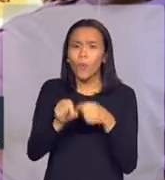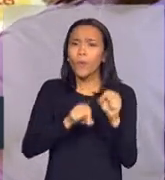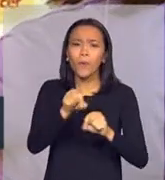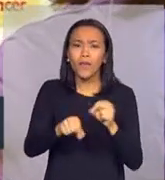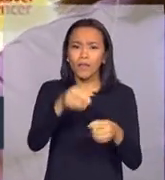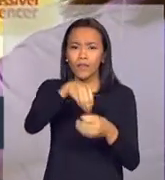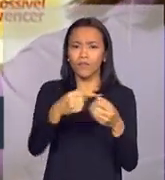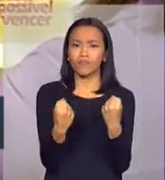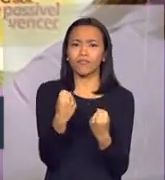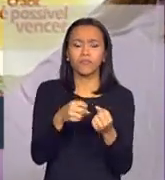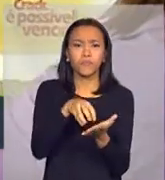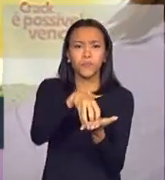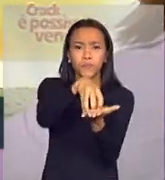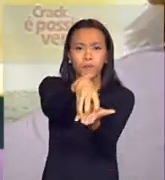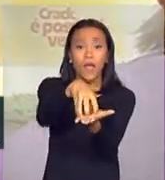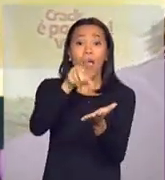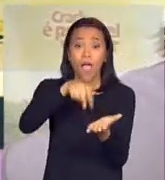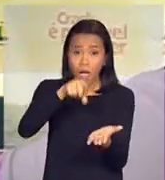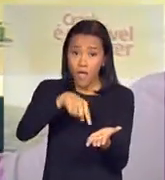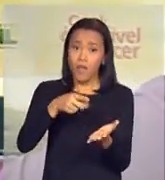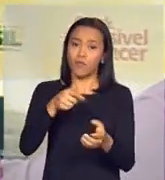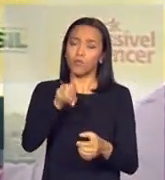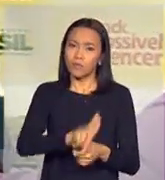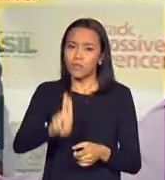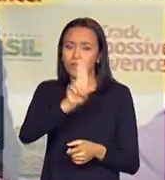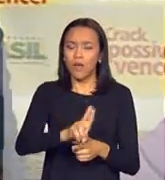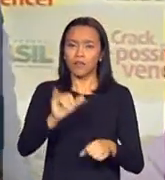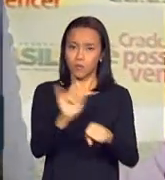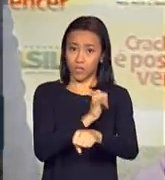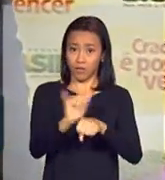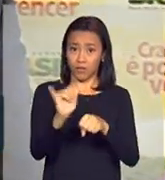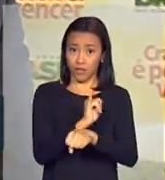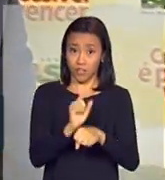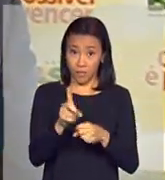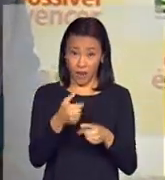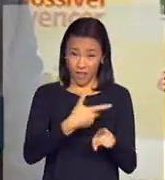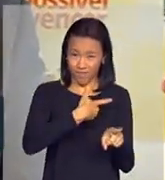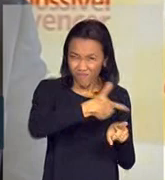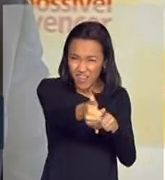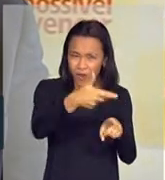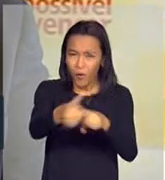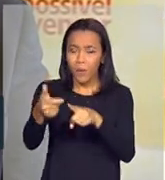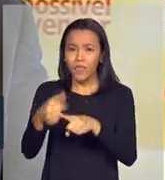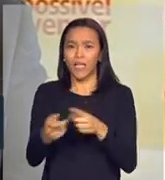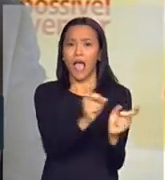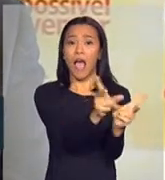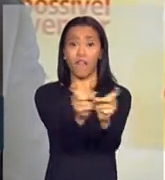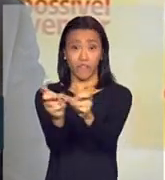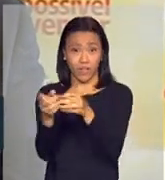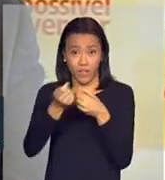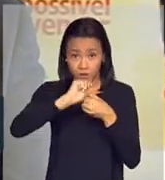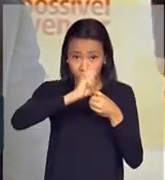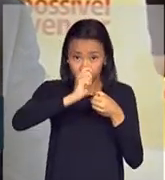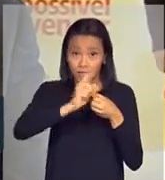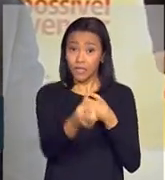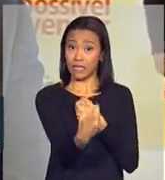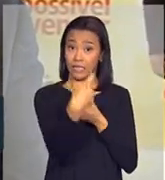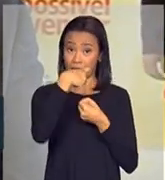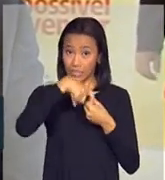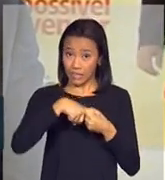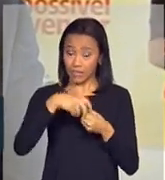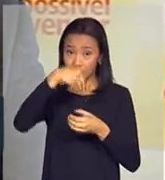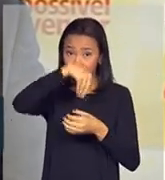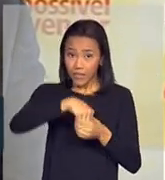equipamento também que faz parte do plano de enfrentamento, voltado à repressão ao tráfico, que envolve a estrutura da Secretaria de Segurança Pública,